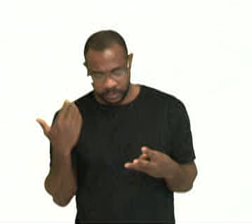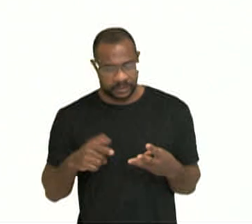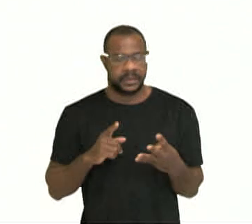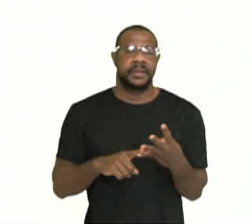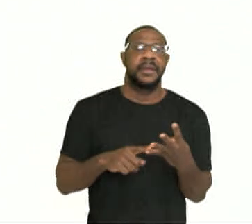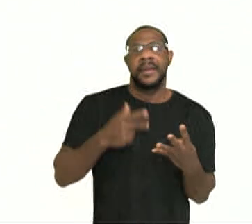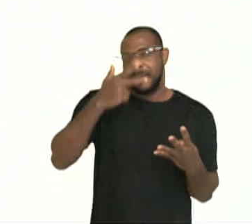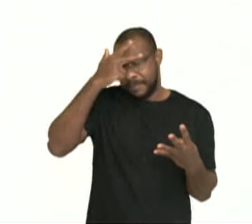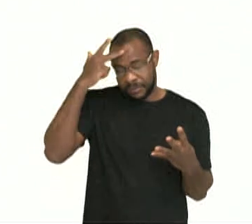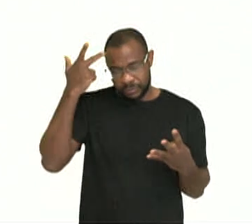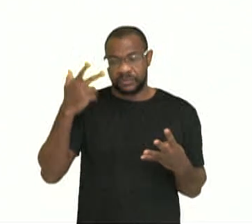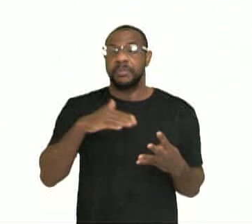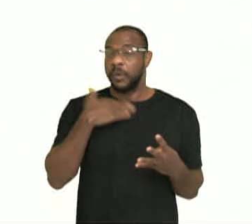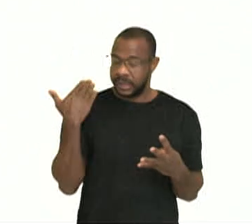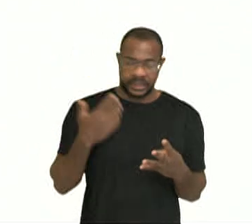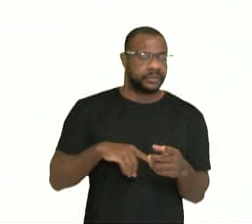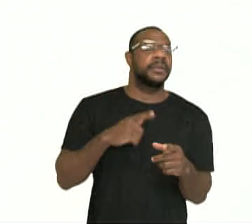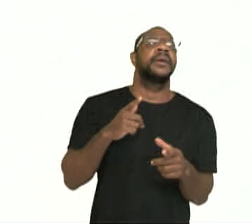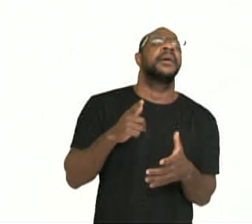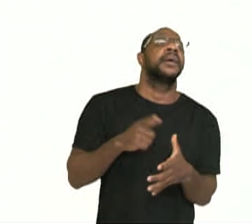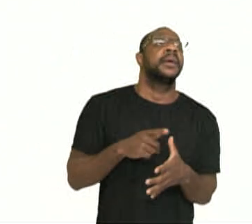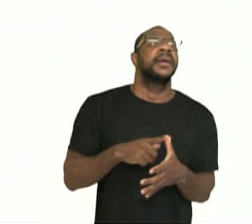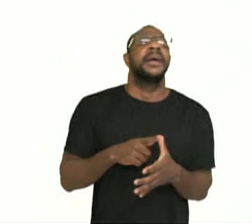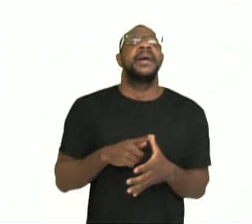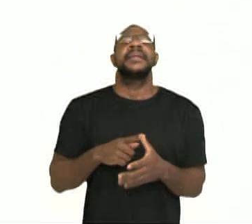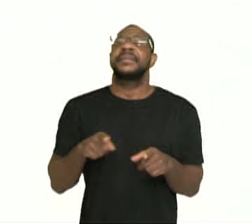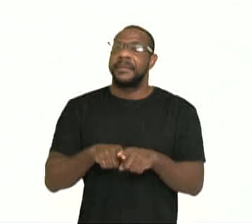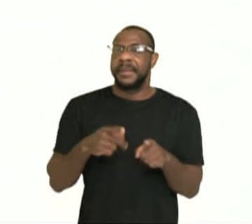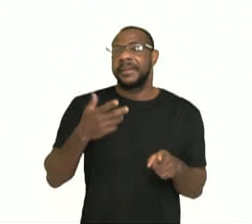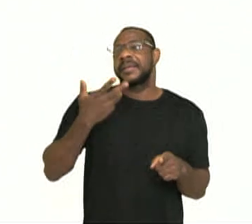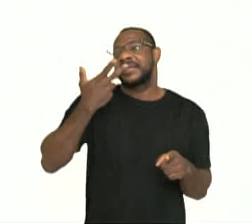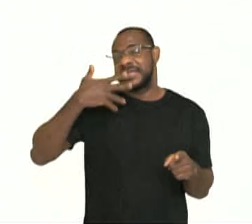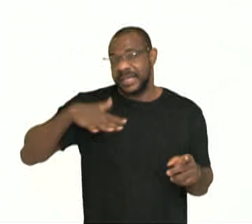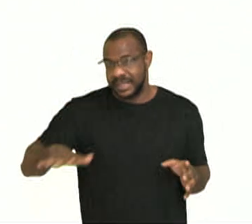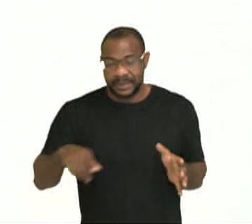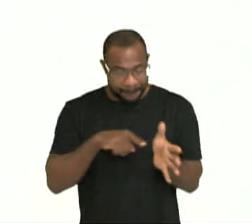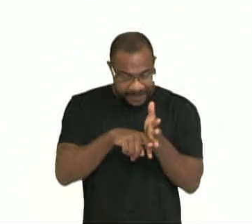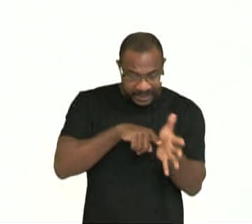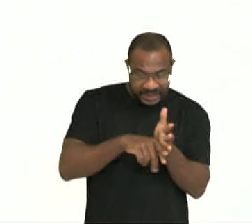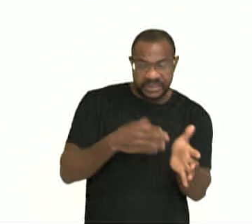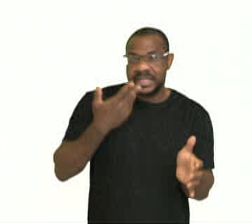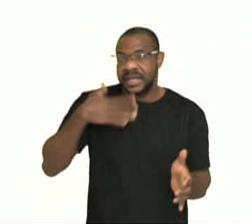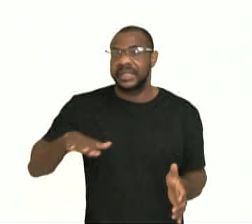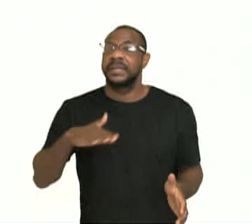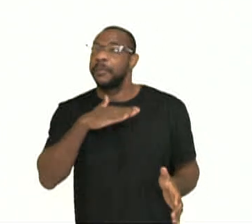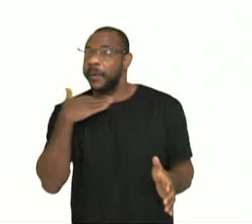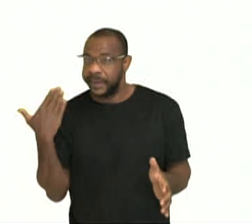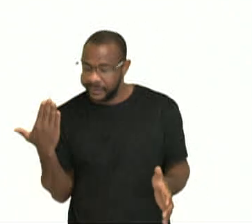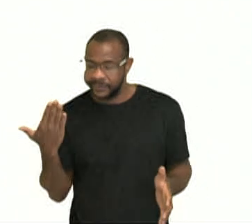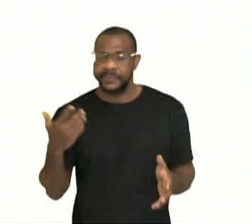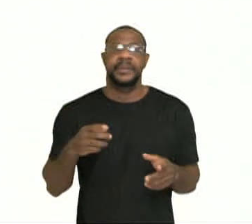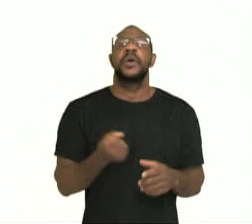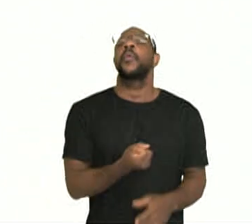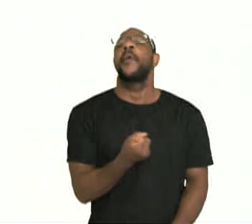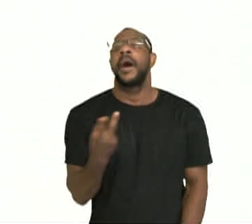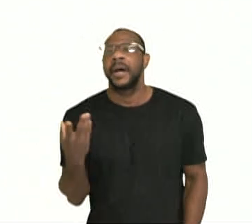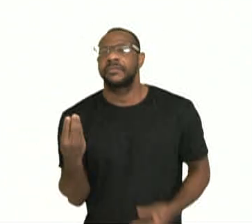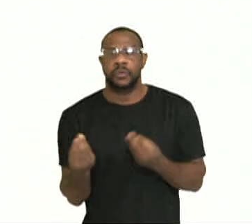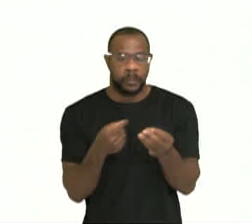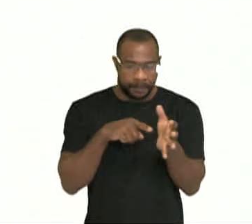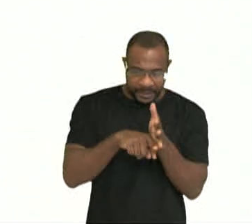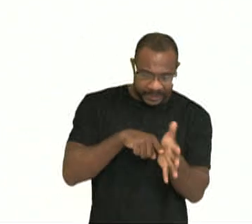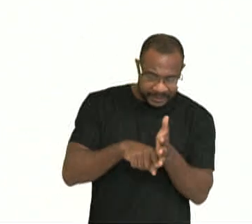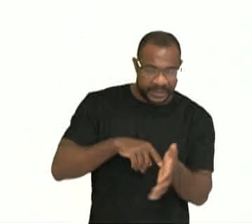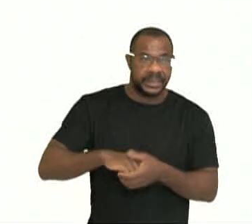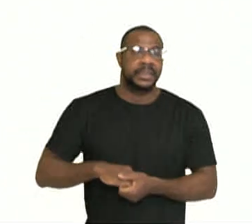a óbito naquele ano, taxa de mortalidade infantil que alguns elementos mostram uma indicação até um ano, outros até cinco anos